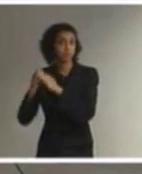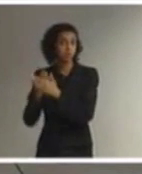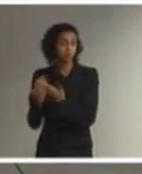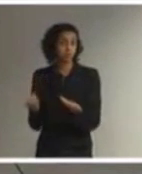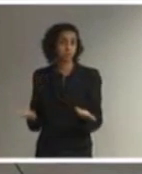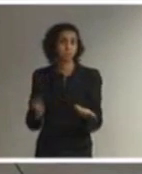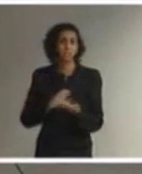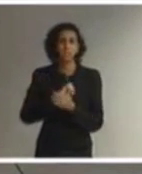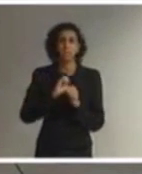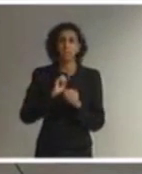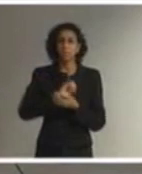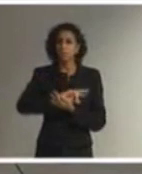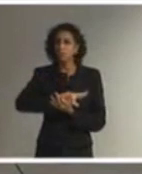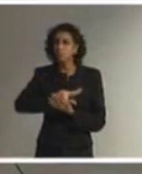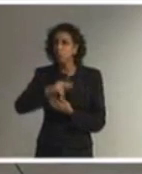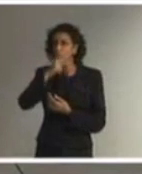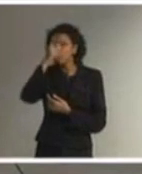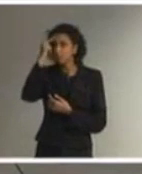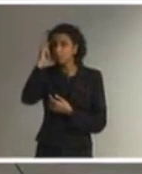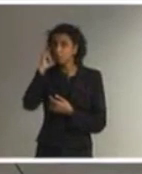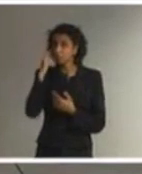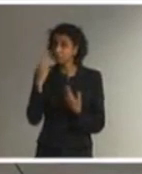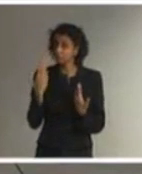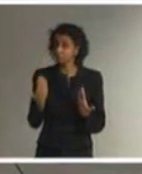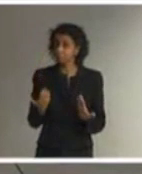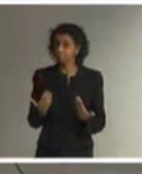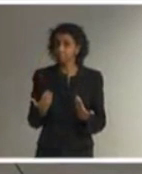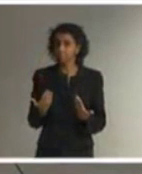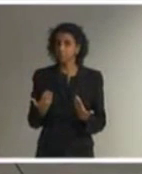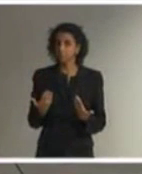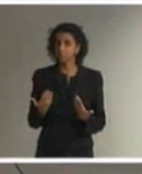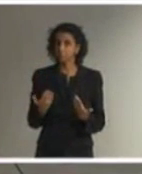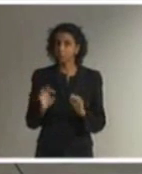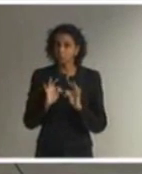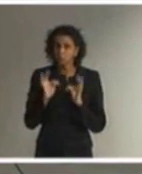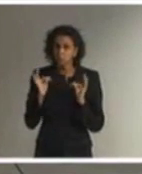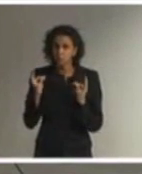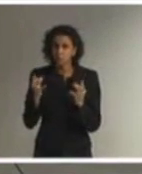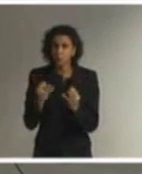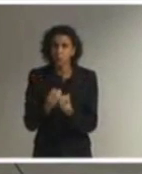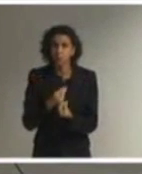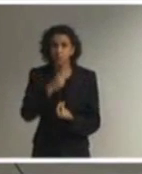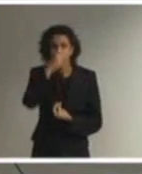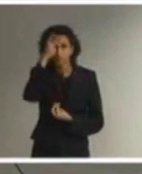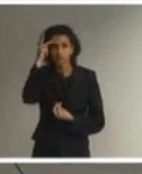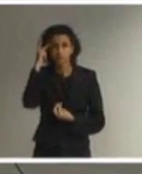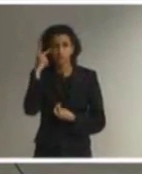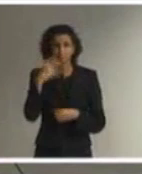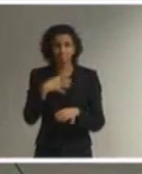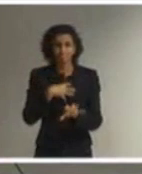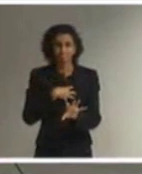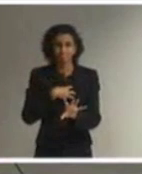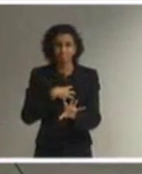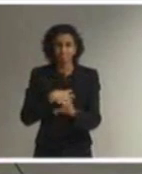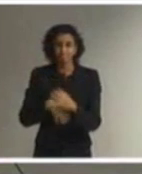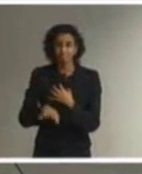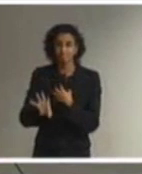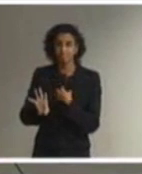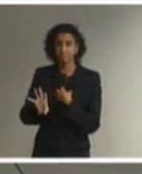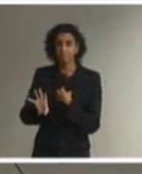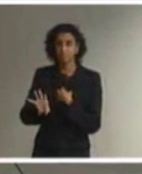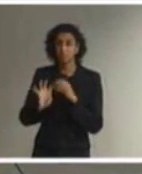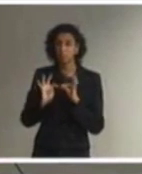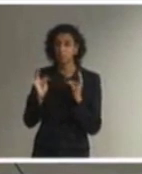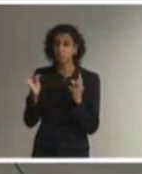que haja nesse aspecto um comprometimento uma sensibilização de todo